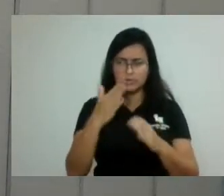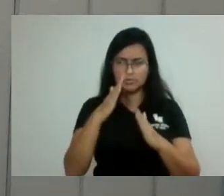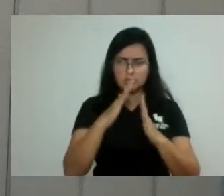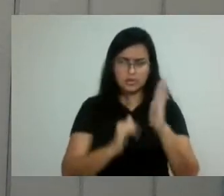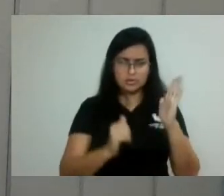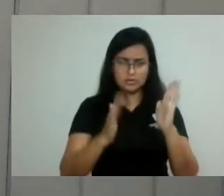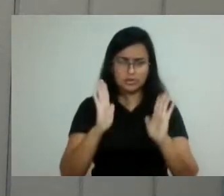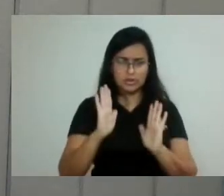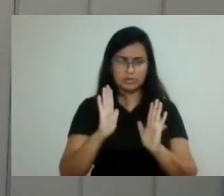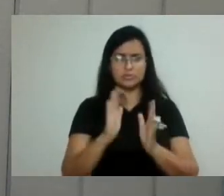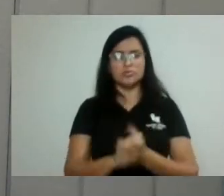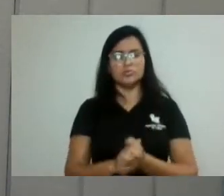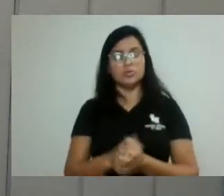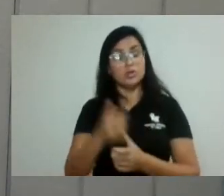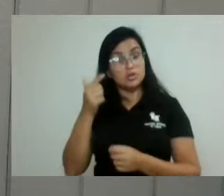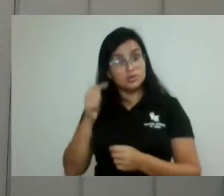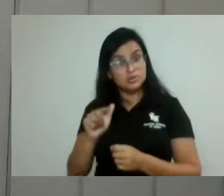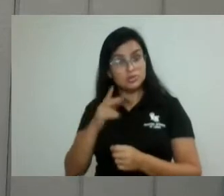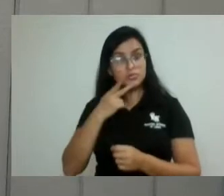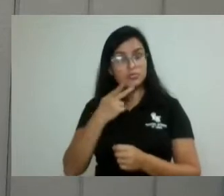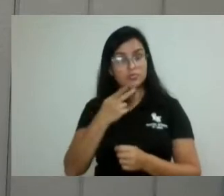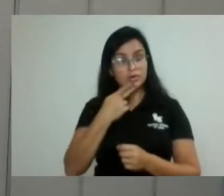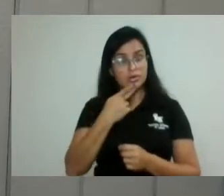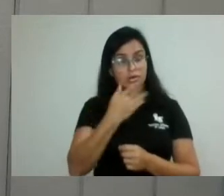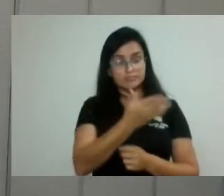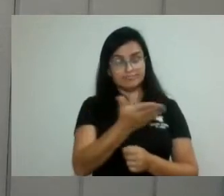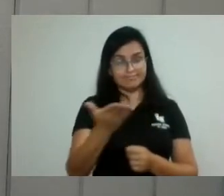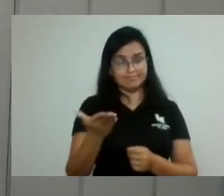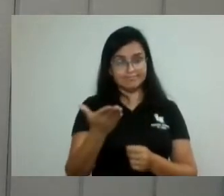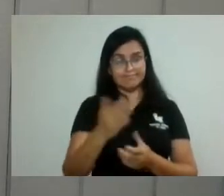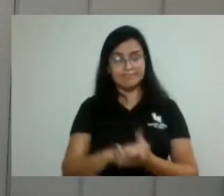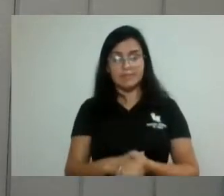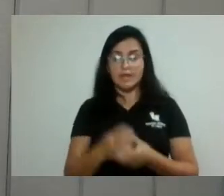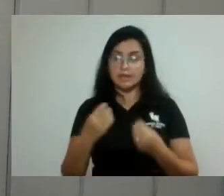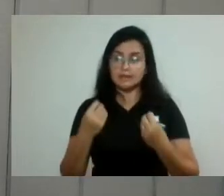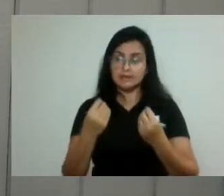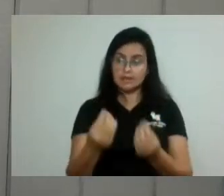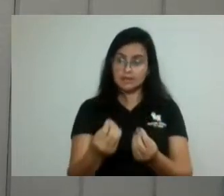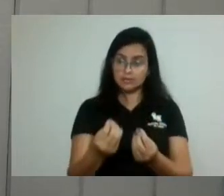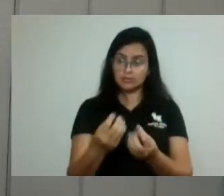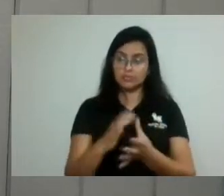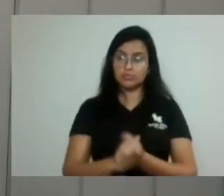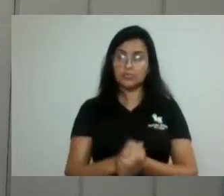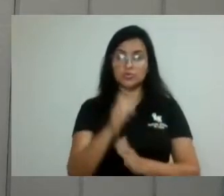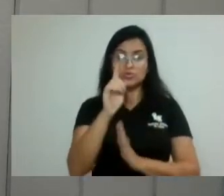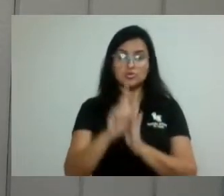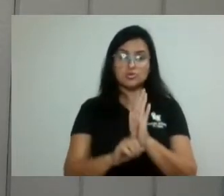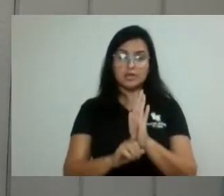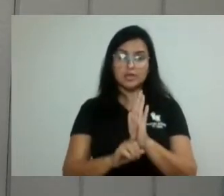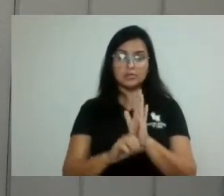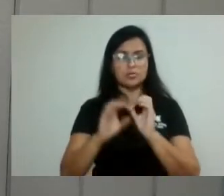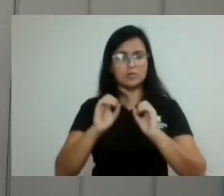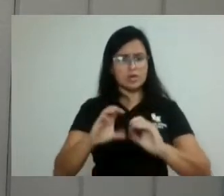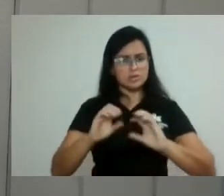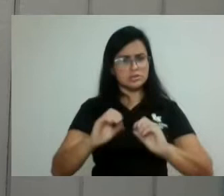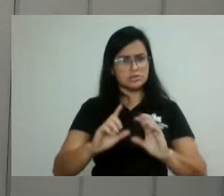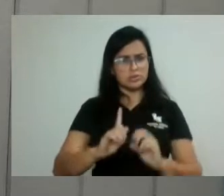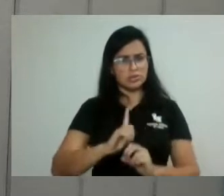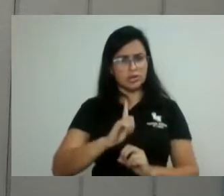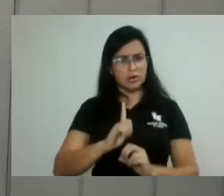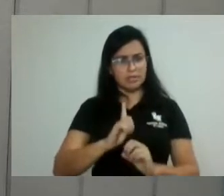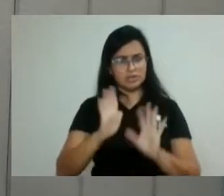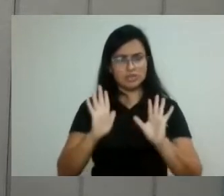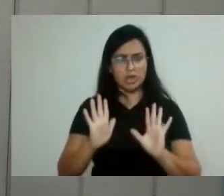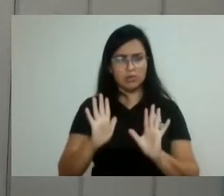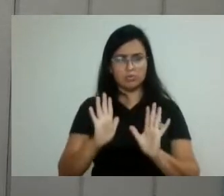dizer a todos os senhores. Na verdade, nós estamos dando direito do ensino gramatical. Nada demais. Retiramos, a pedido dos